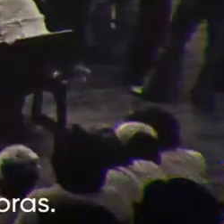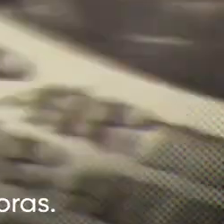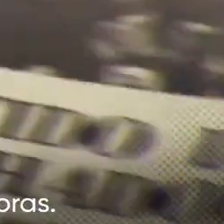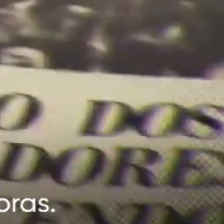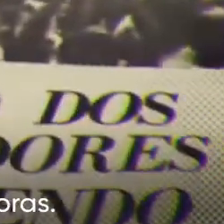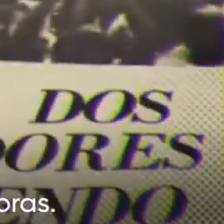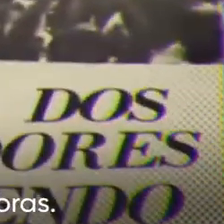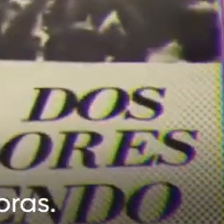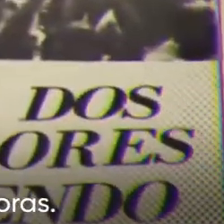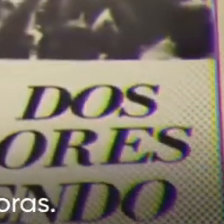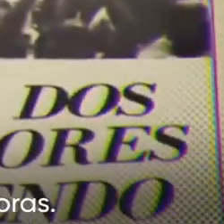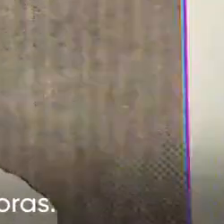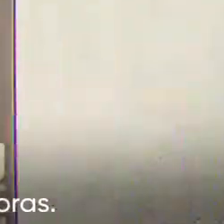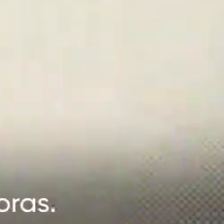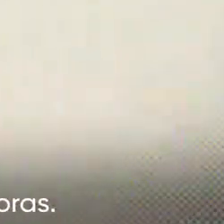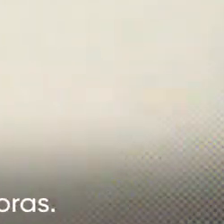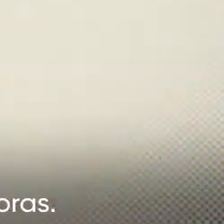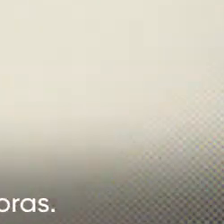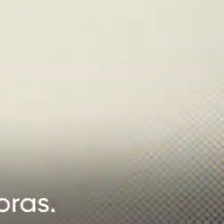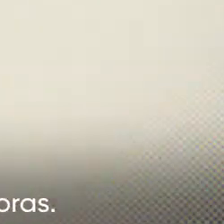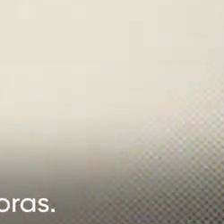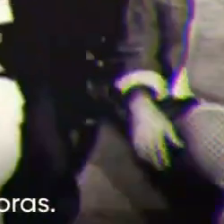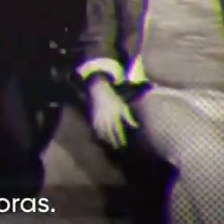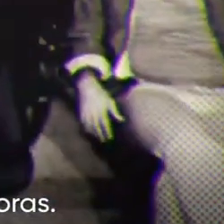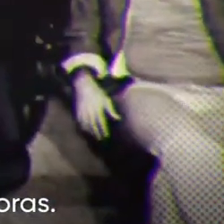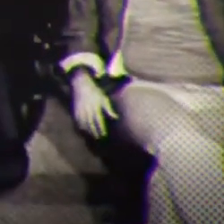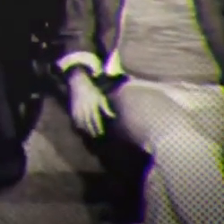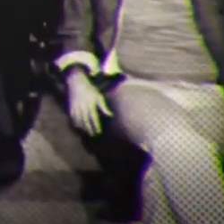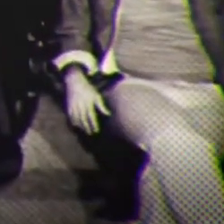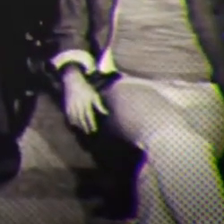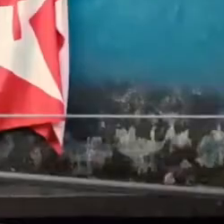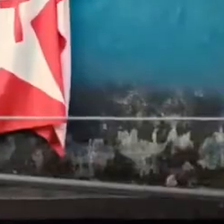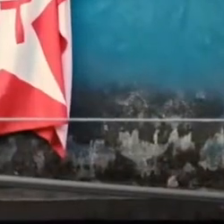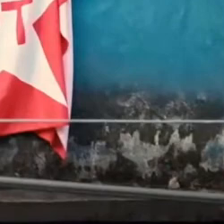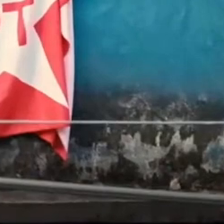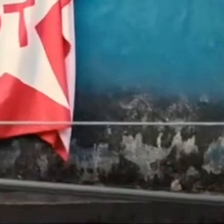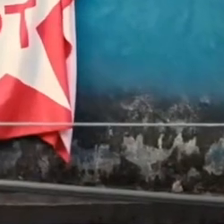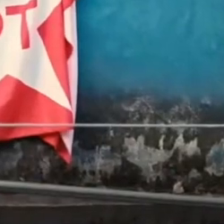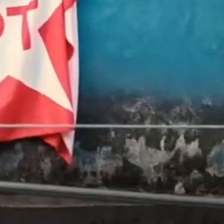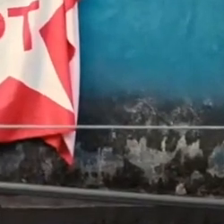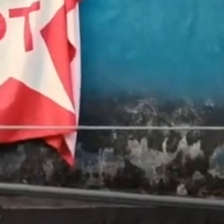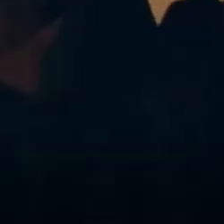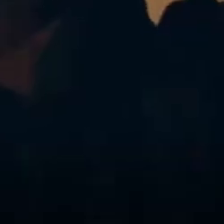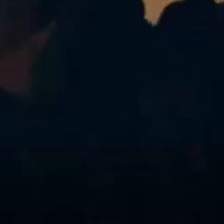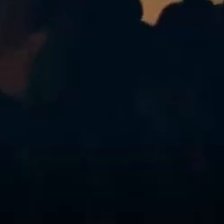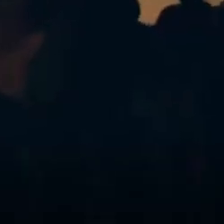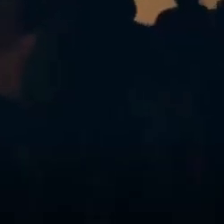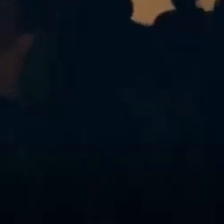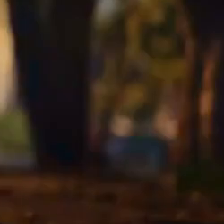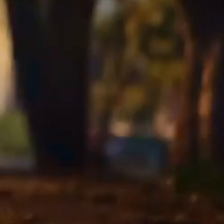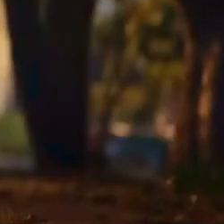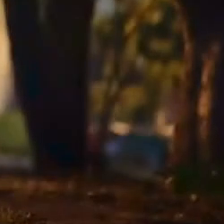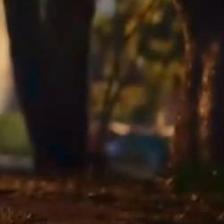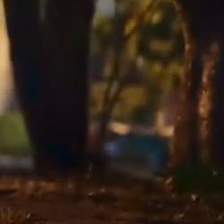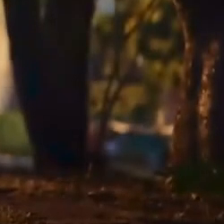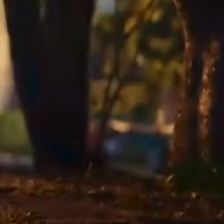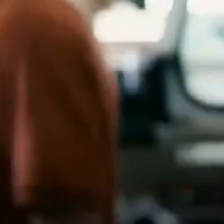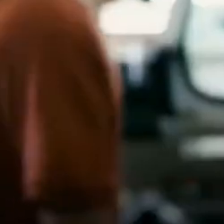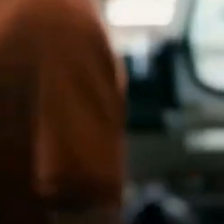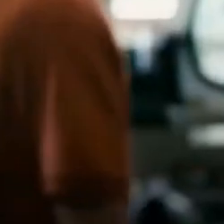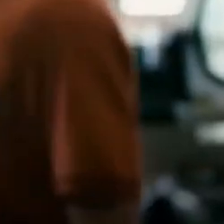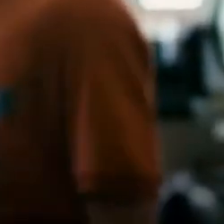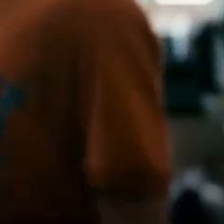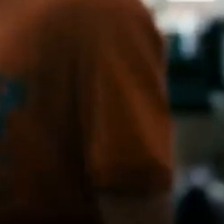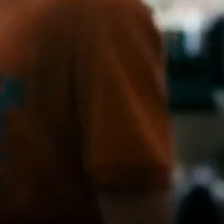nasceu o Partido dos Trabalhadores e das Trabalhadoras. Um partido criado pelo povo brasileiro, para fazer da